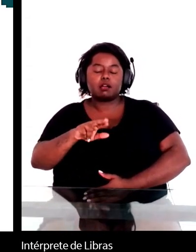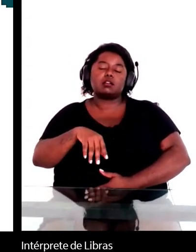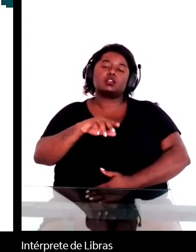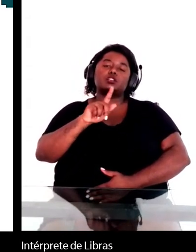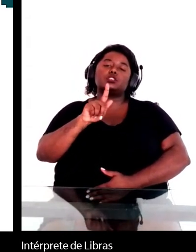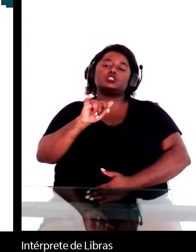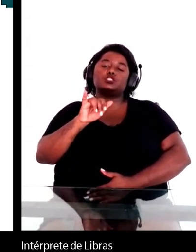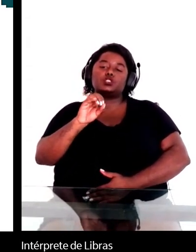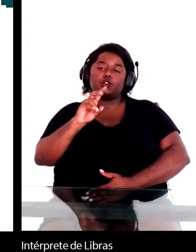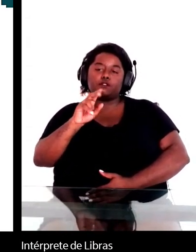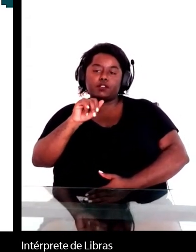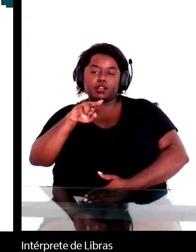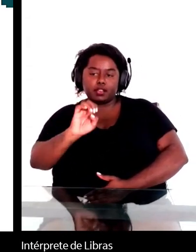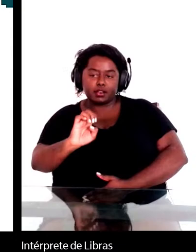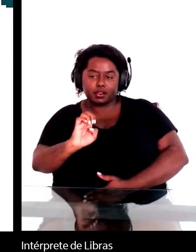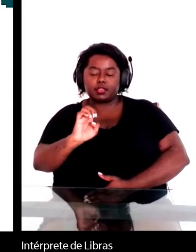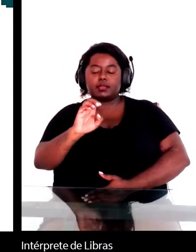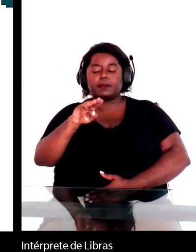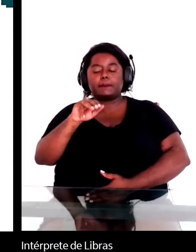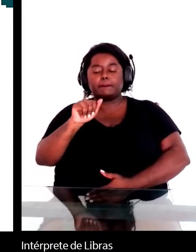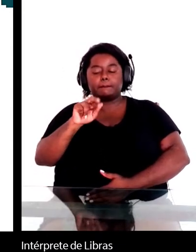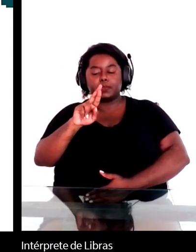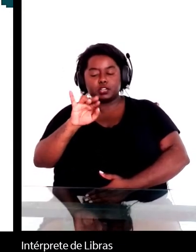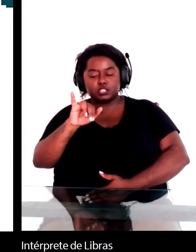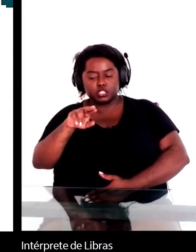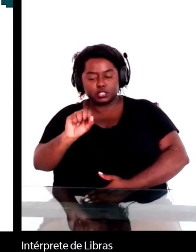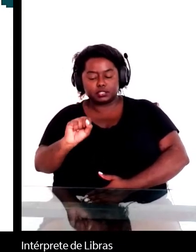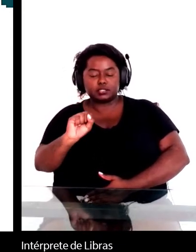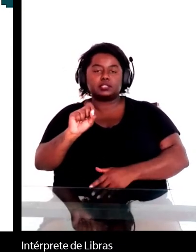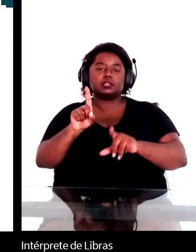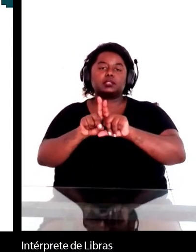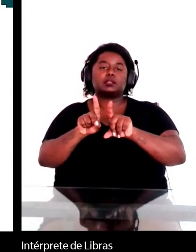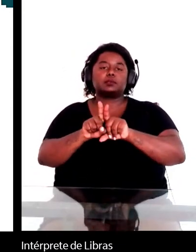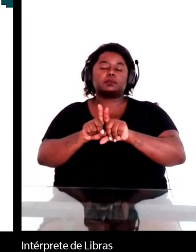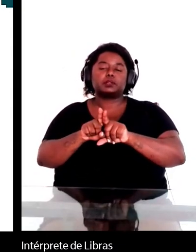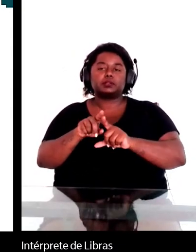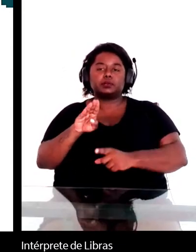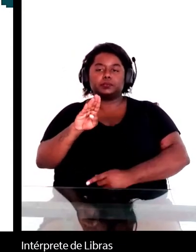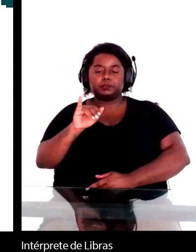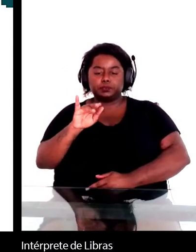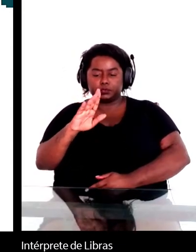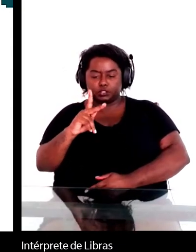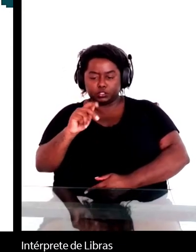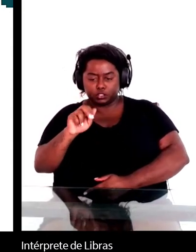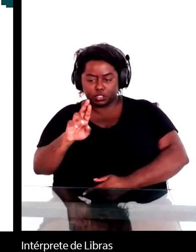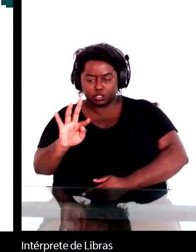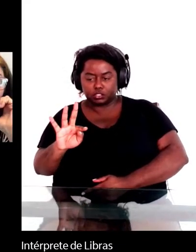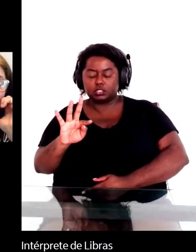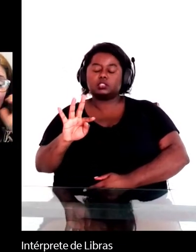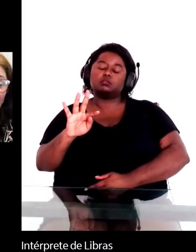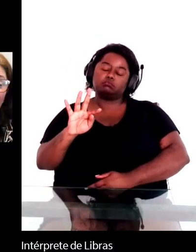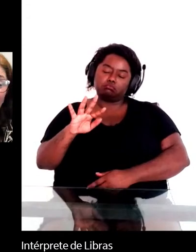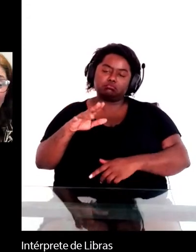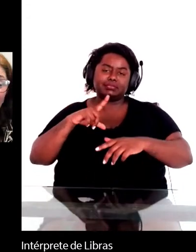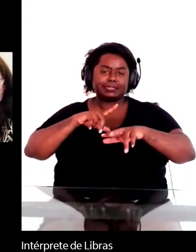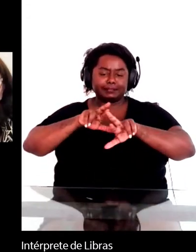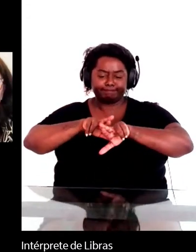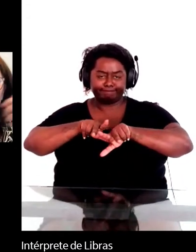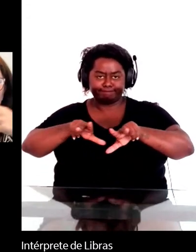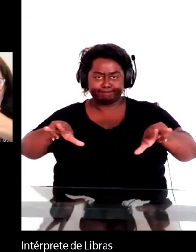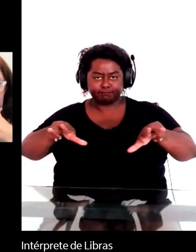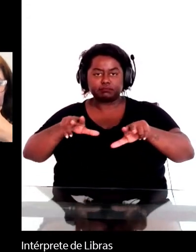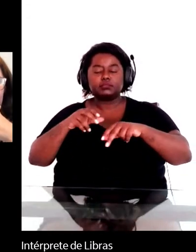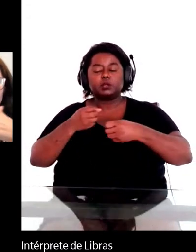Gonçalves e Bicharte, na poesia islâmica. Então, aqui,